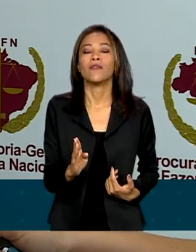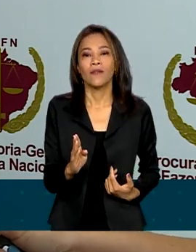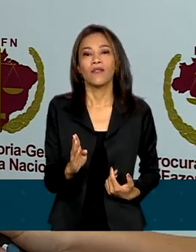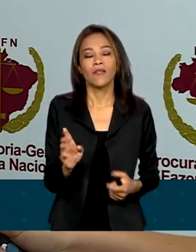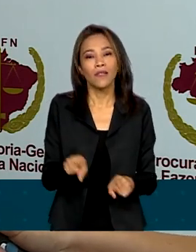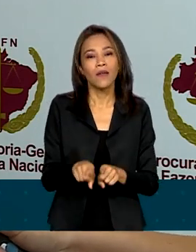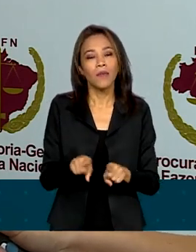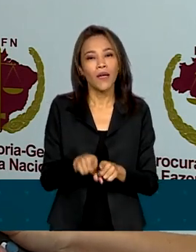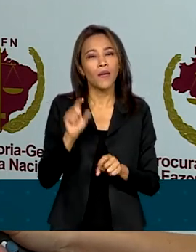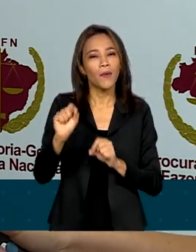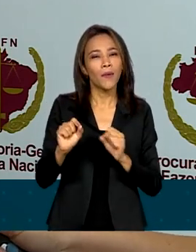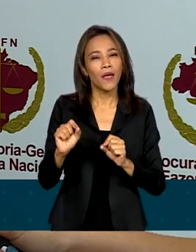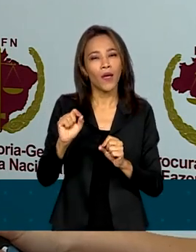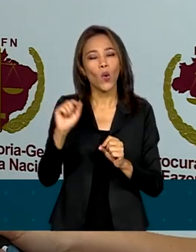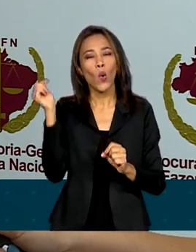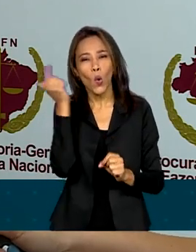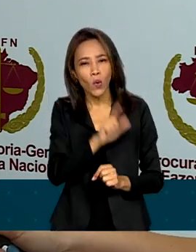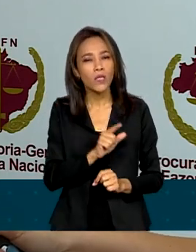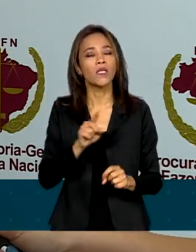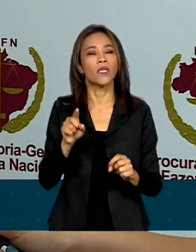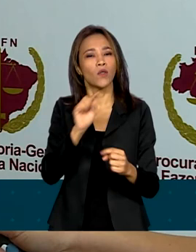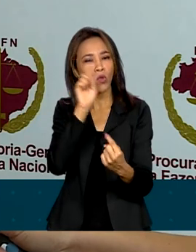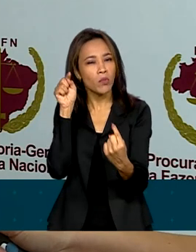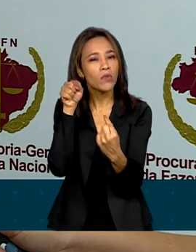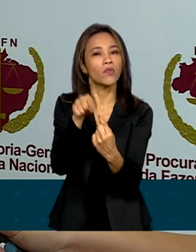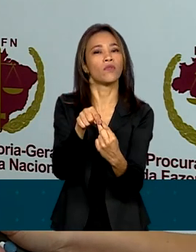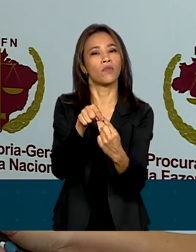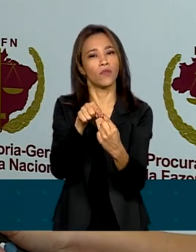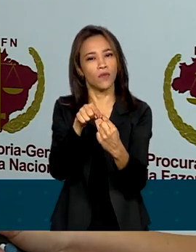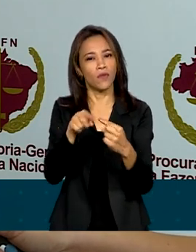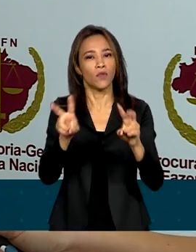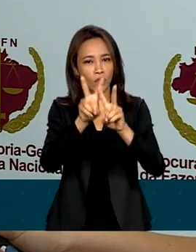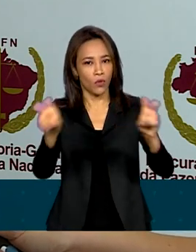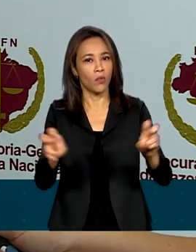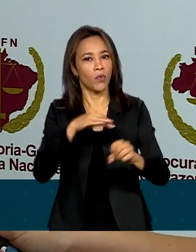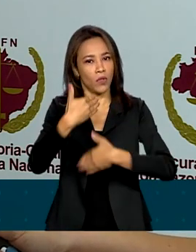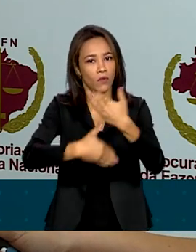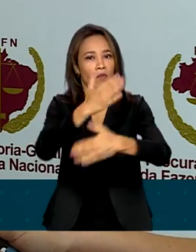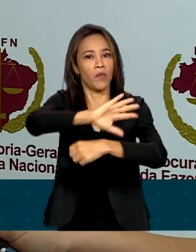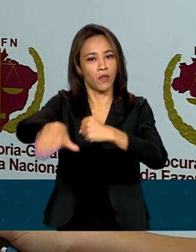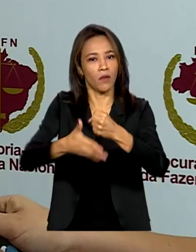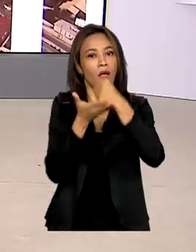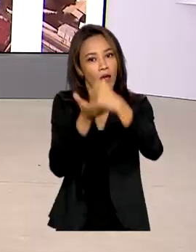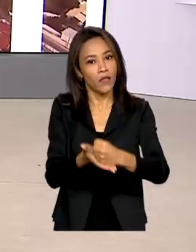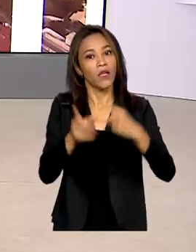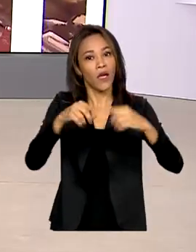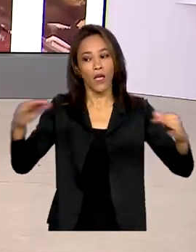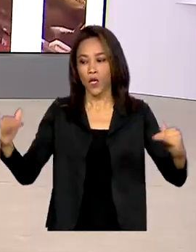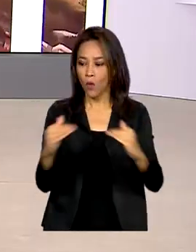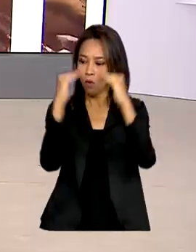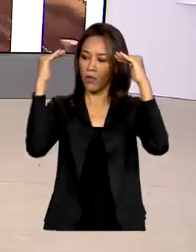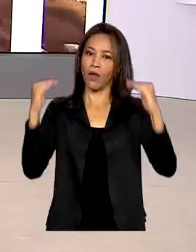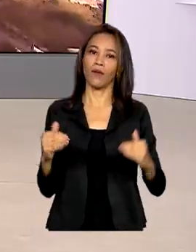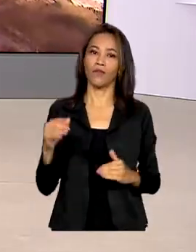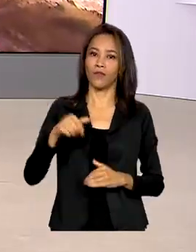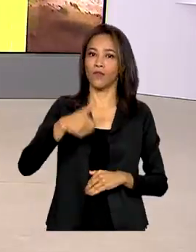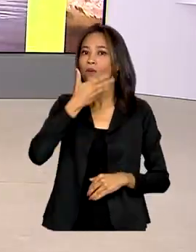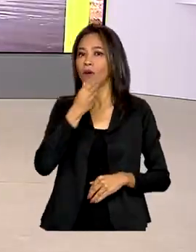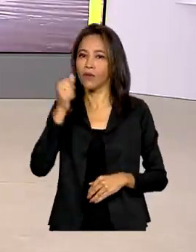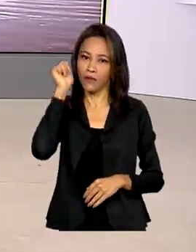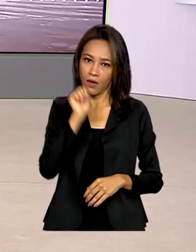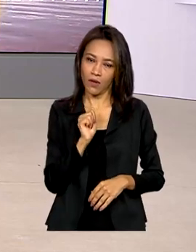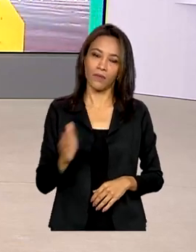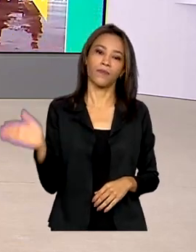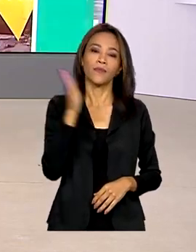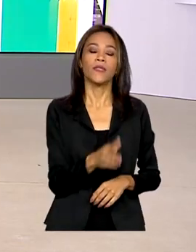das realizações das metas, considerando os objetivos de desenvolvimento sustentável, que é a igualdade de gênero. E ainda para lembrar